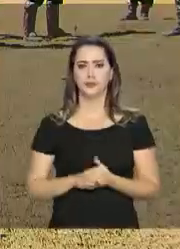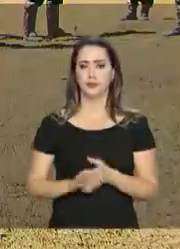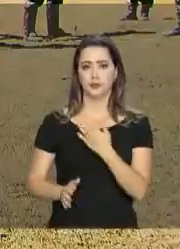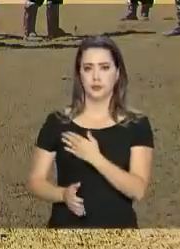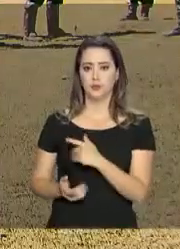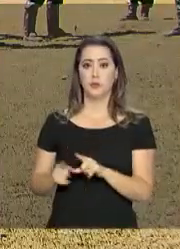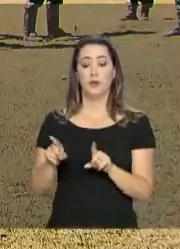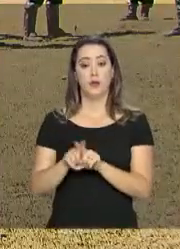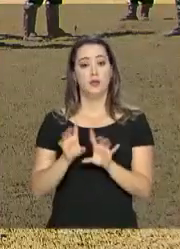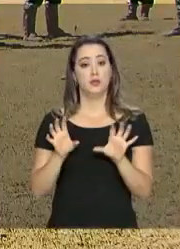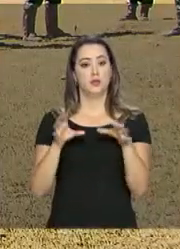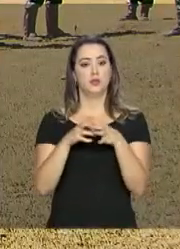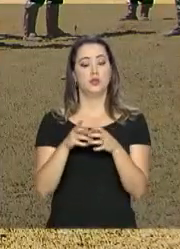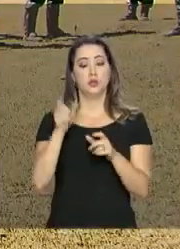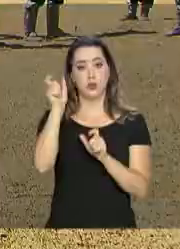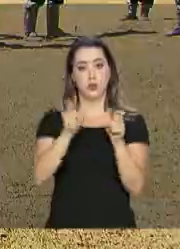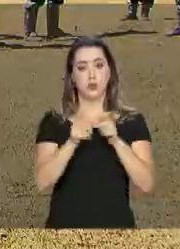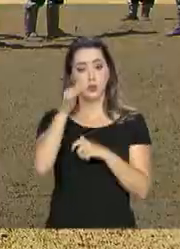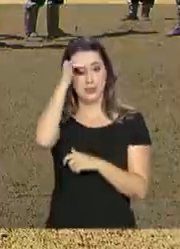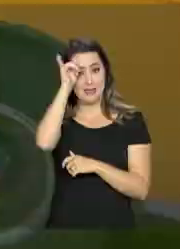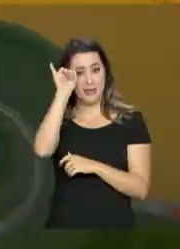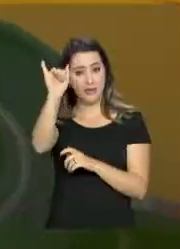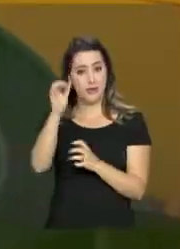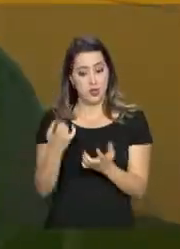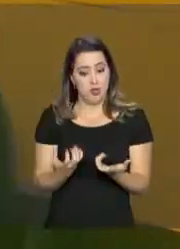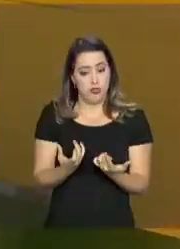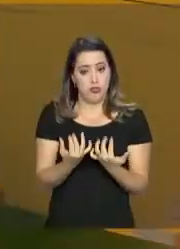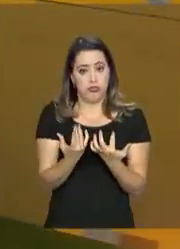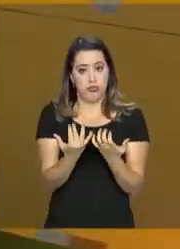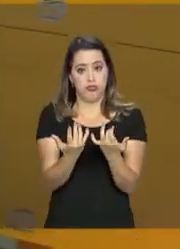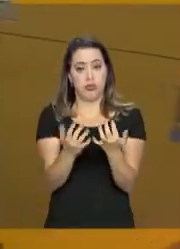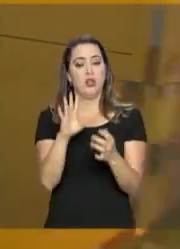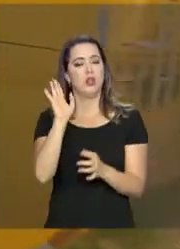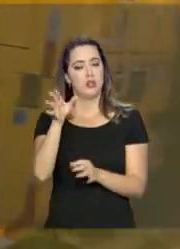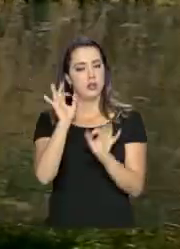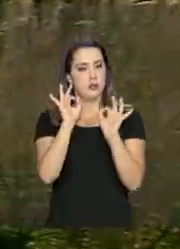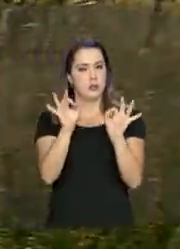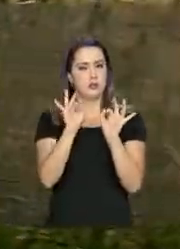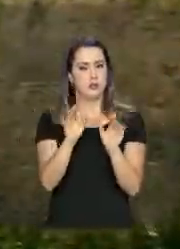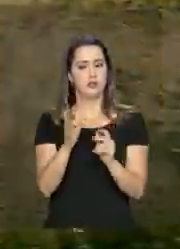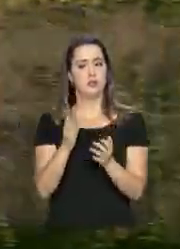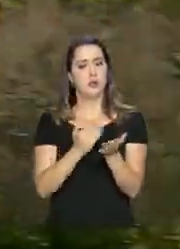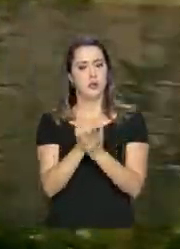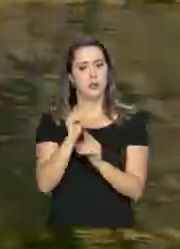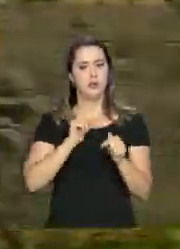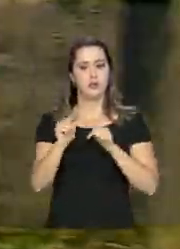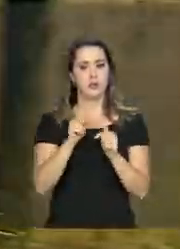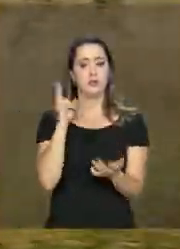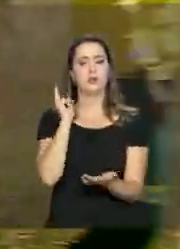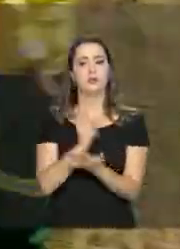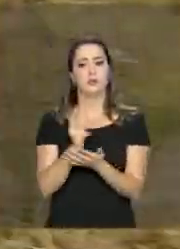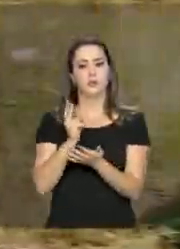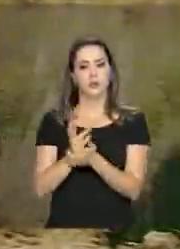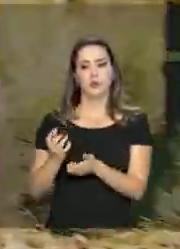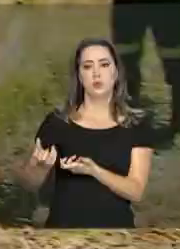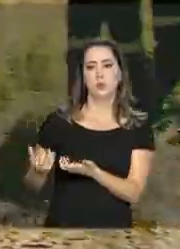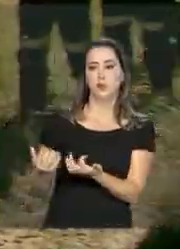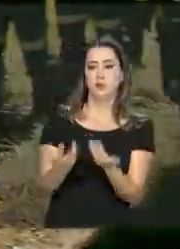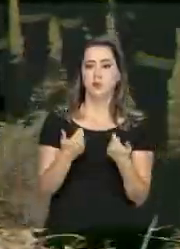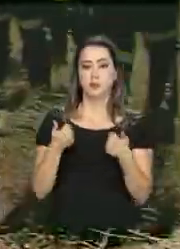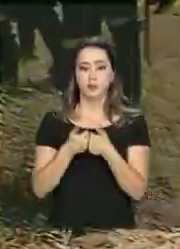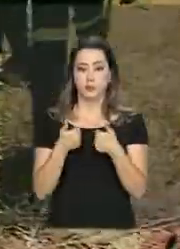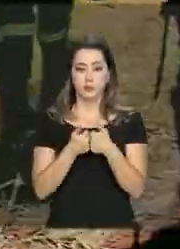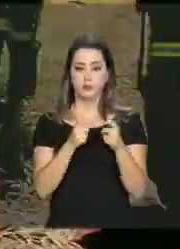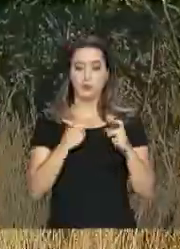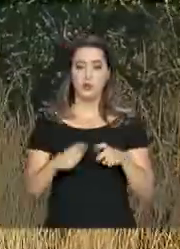Esta equipe de prevenção de fogo do Ibama está pronta para entrar em ação. E até mesmo queimadas ao redor de áreas de